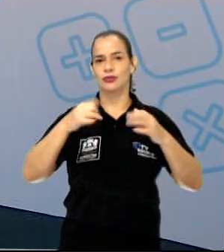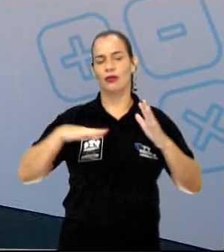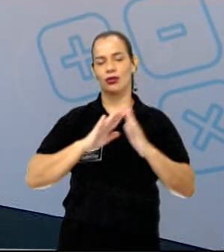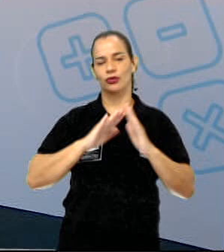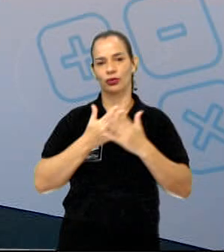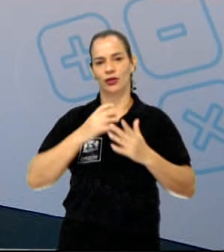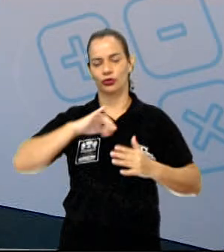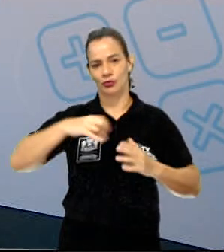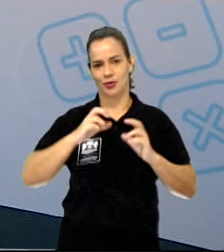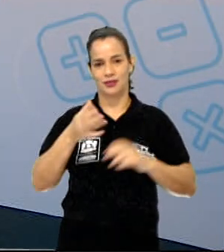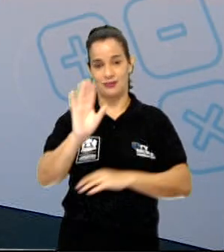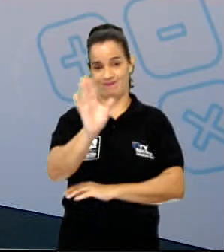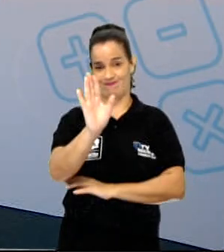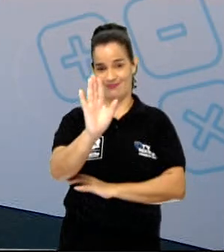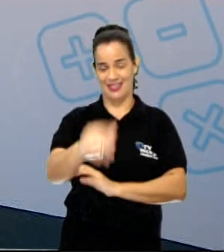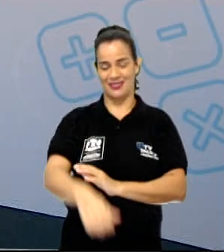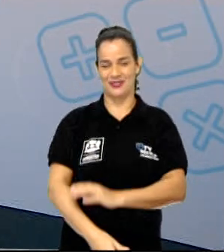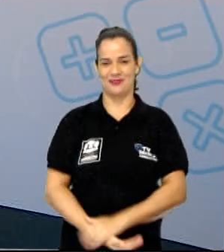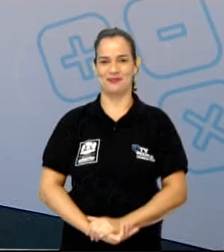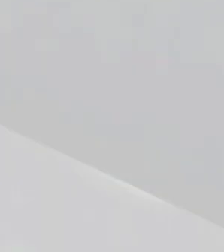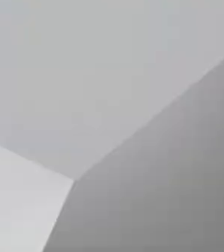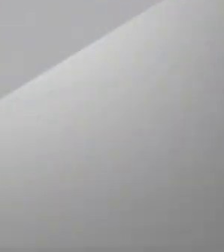próxima aula, se Deus quiser. É rocha!